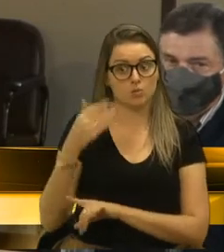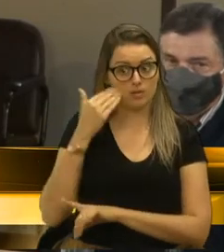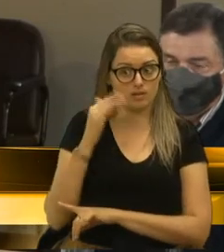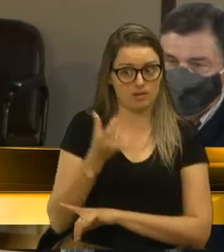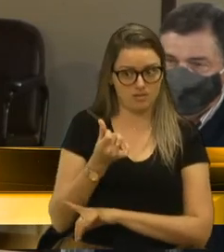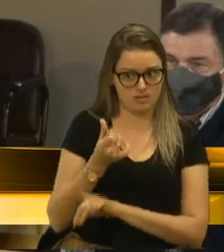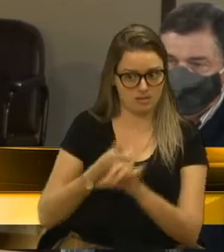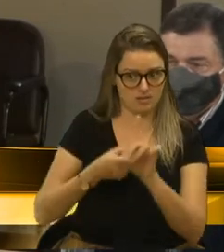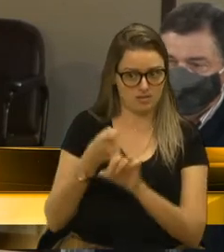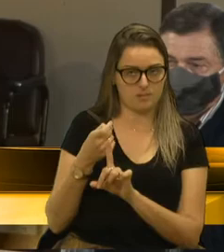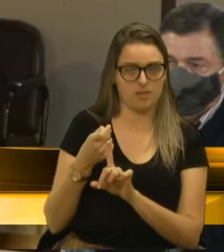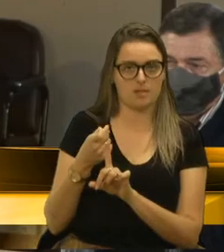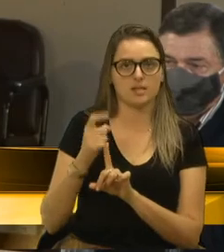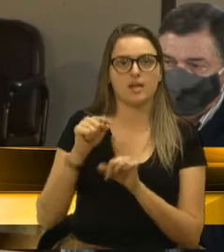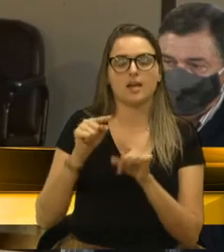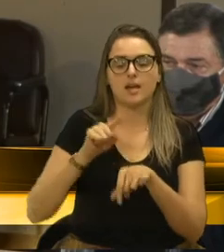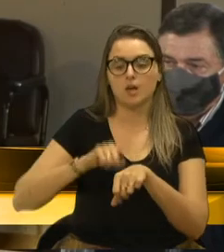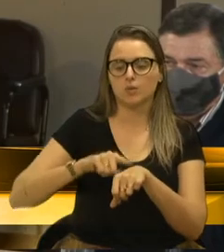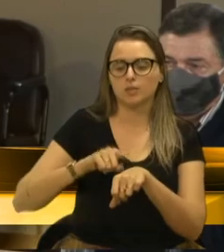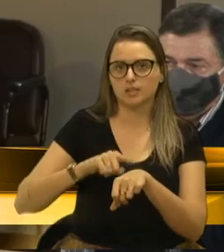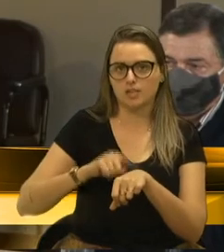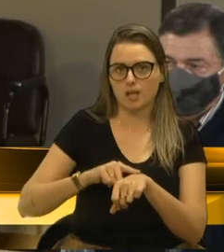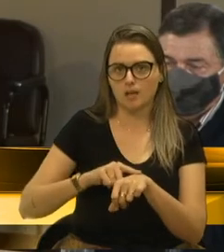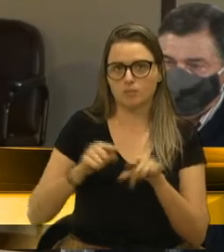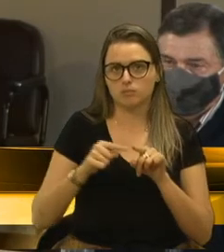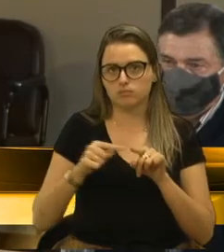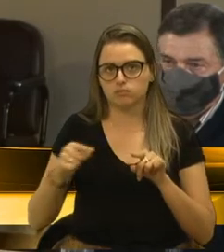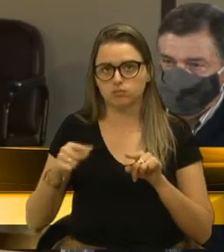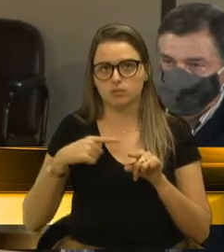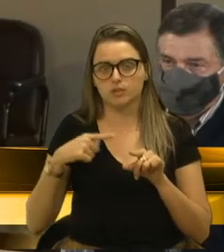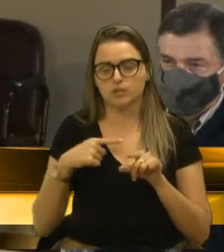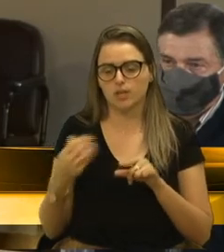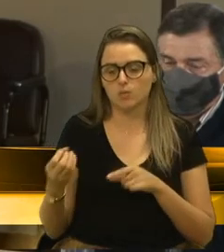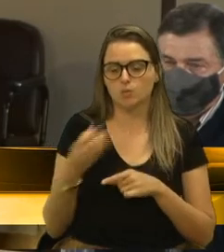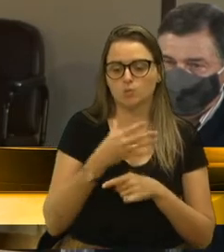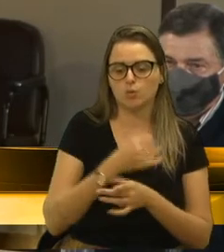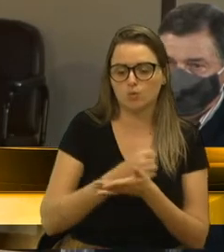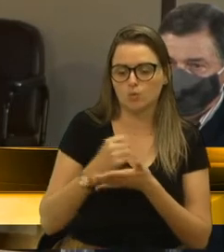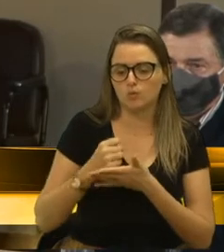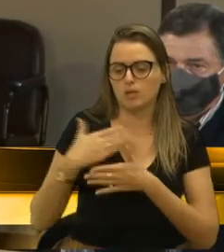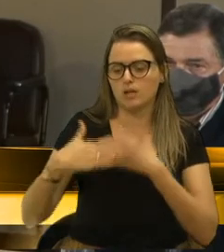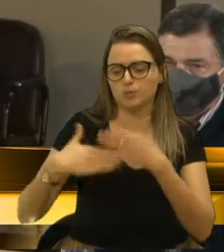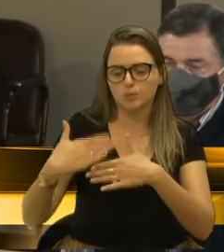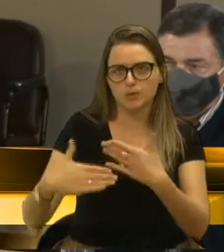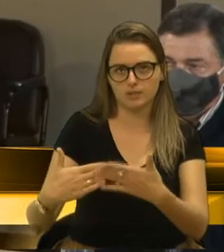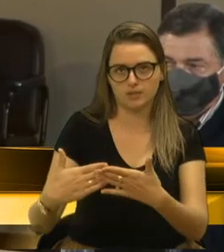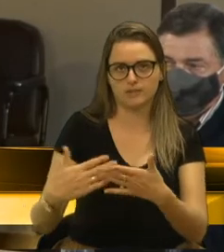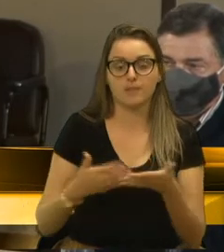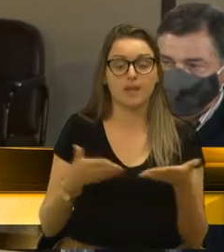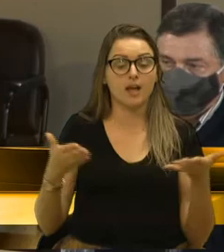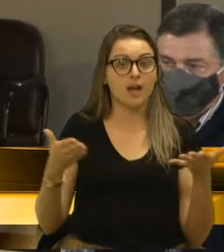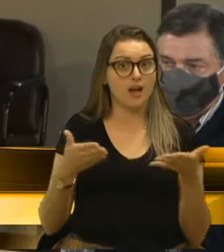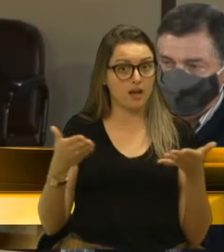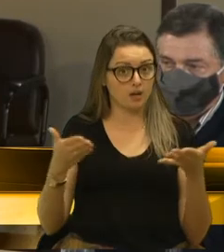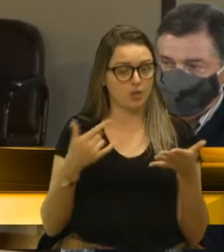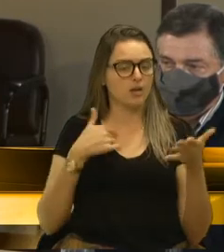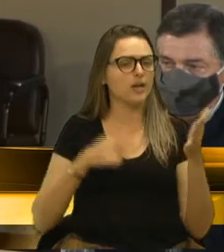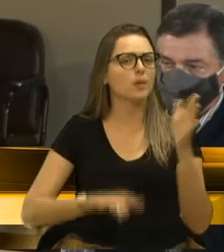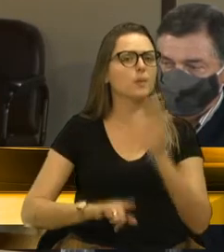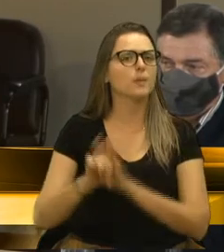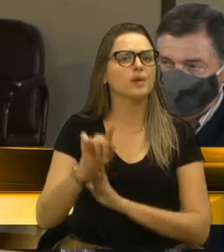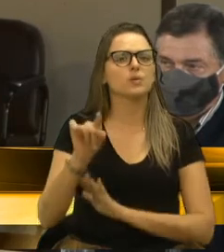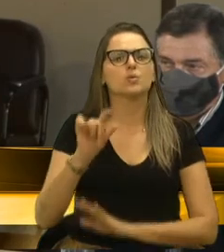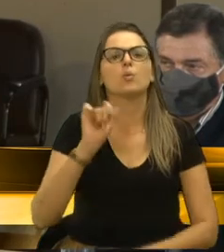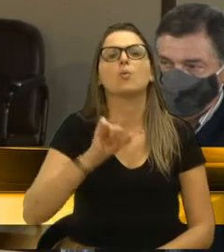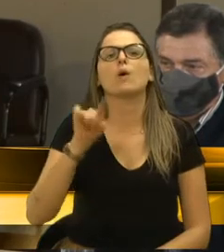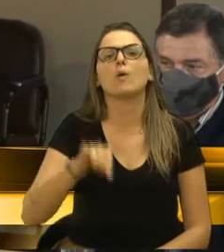é o tempo viável de haver um novo certame ou haver um procedimento. Agora eu pergunto para a senhora, qual